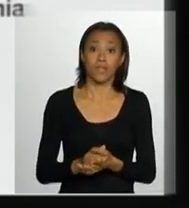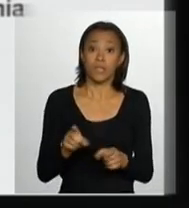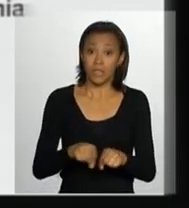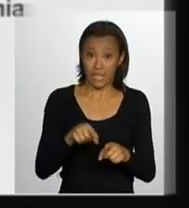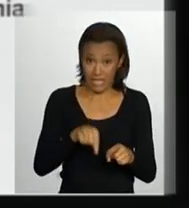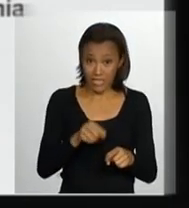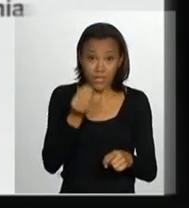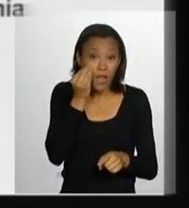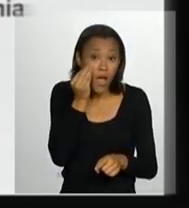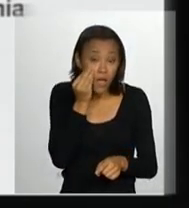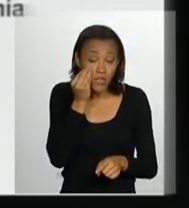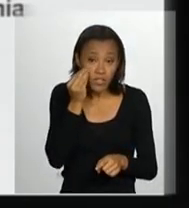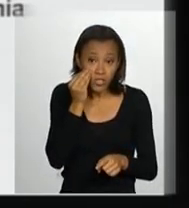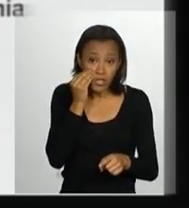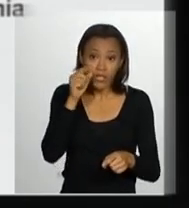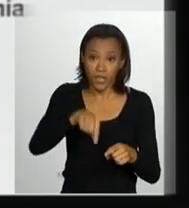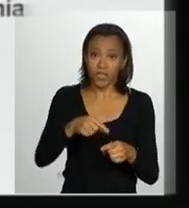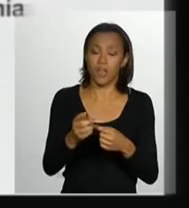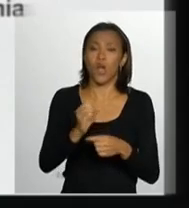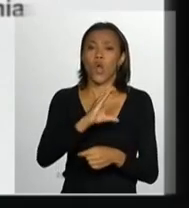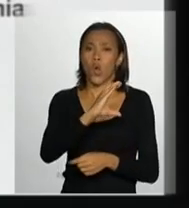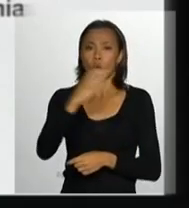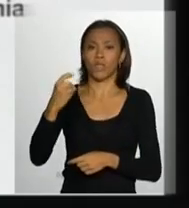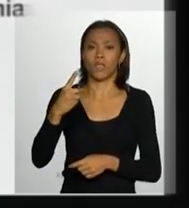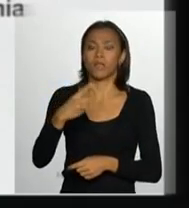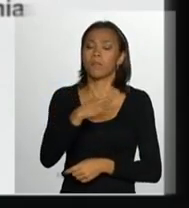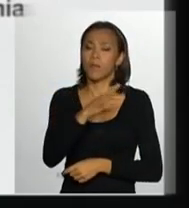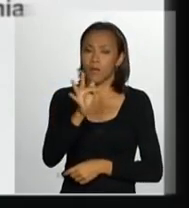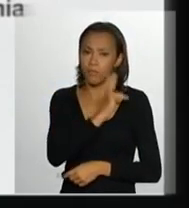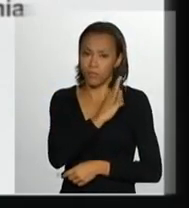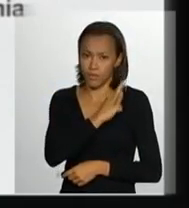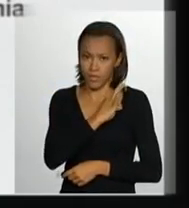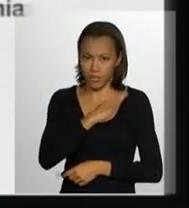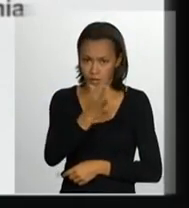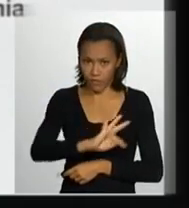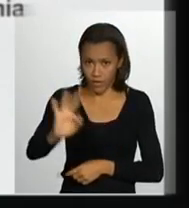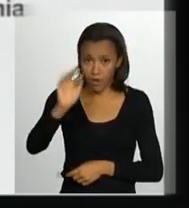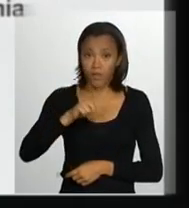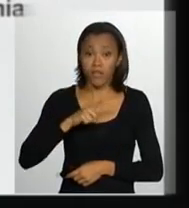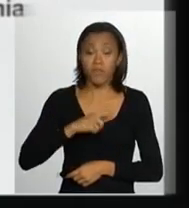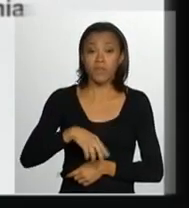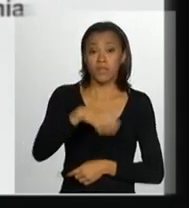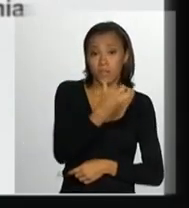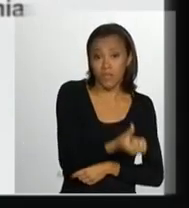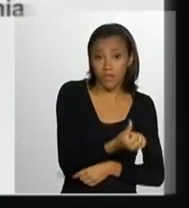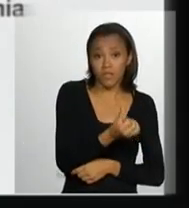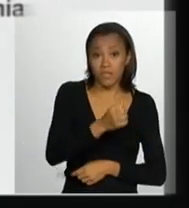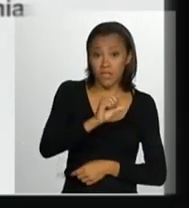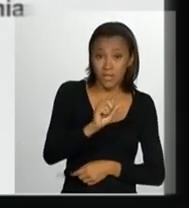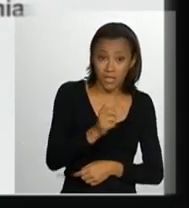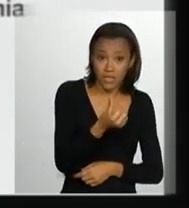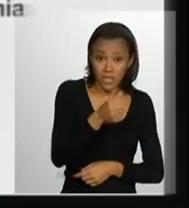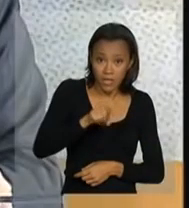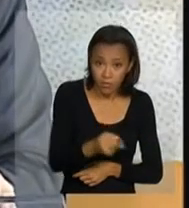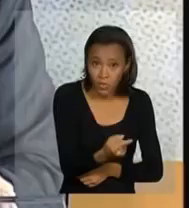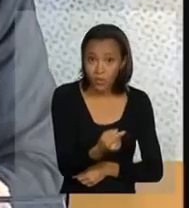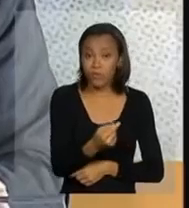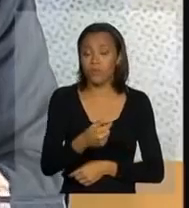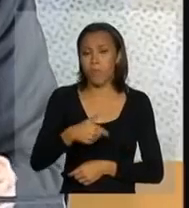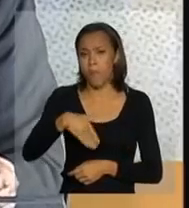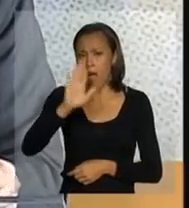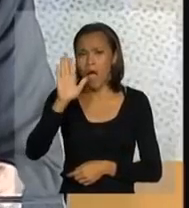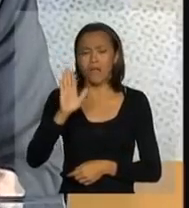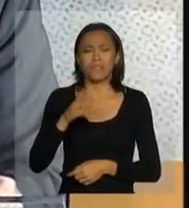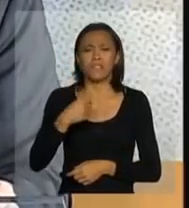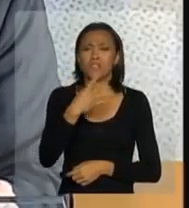nesta operação rodovida, coordenada pela Polícia Rodoviária Federal, nós tivemos 6.265 atuações e